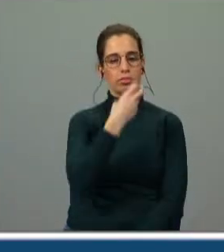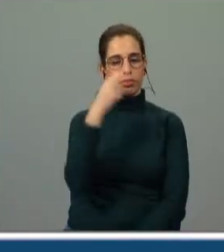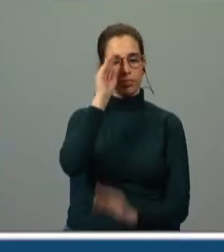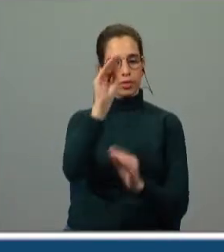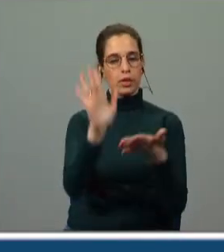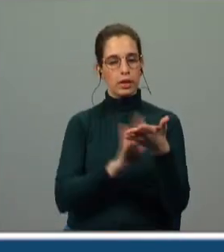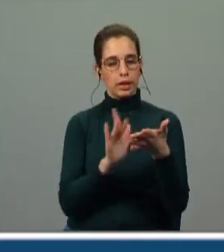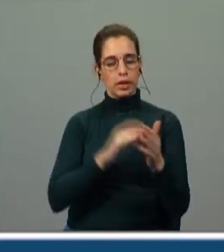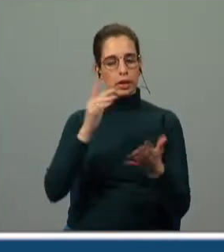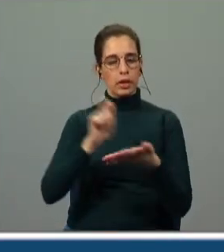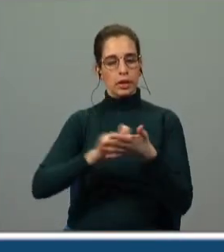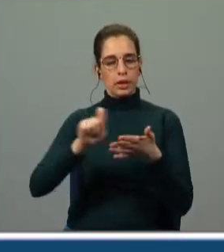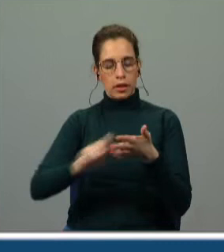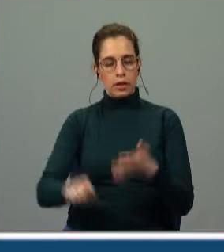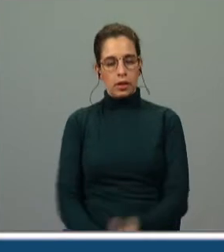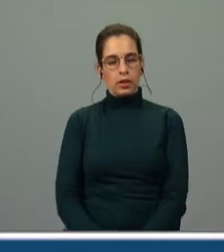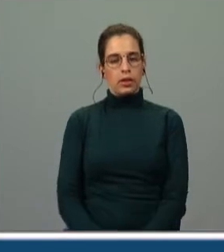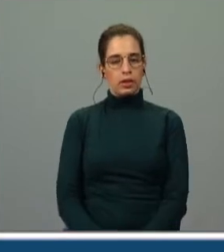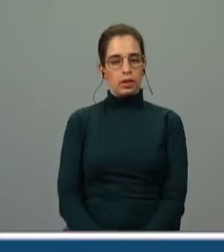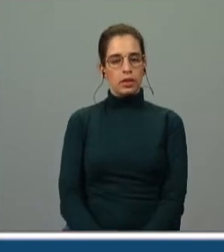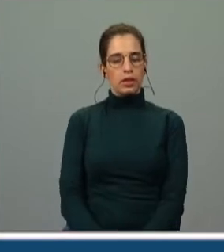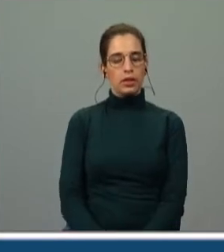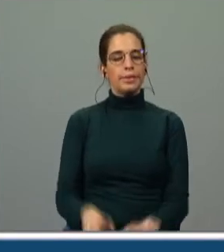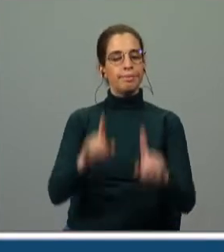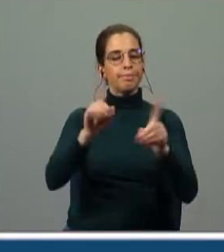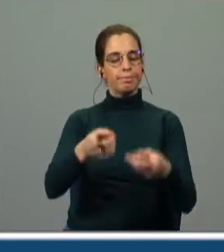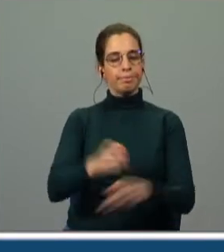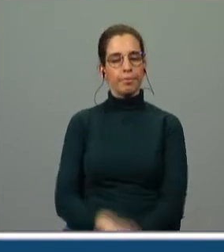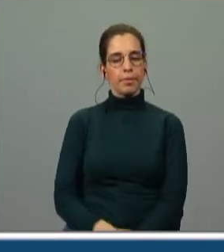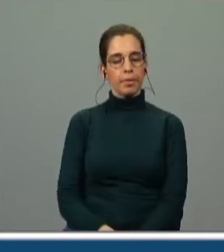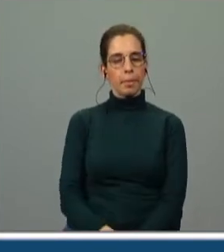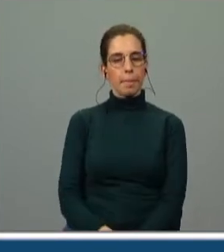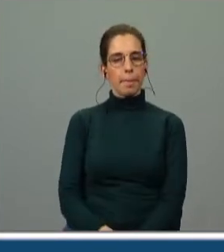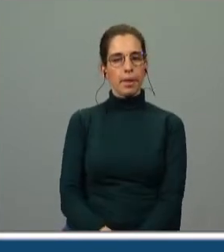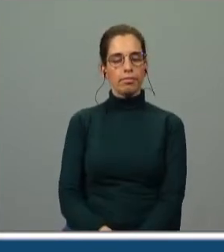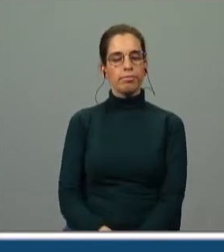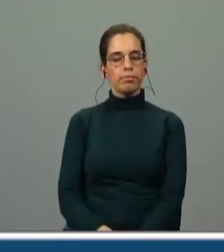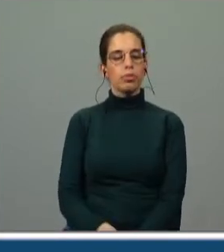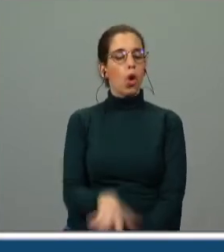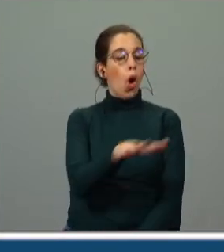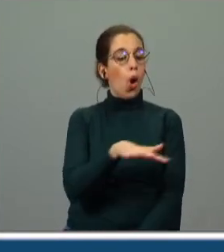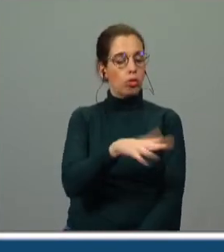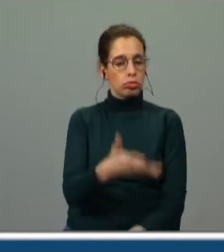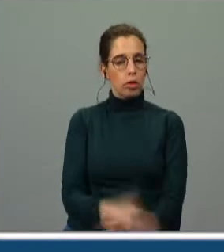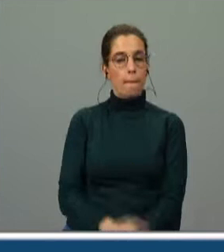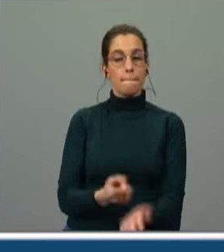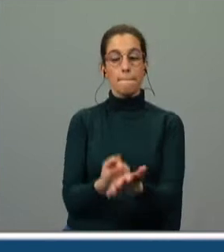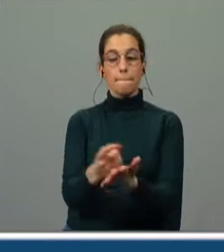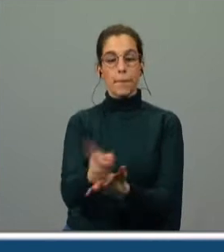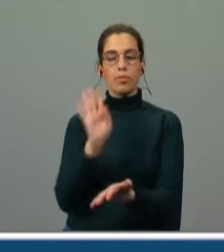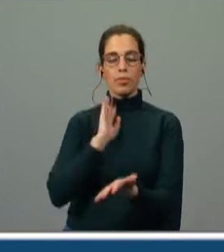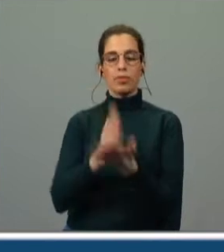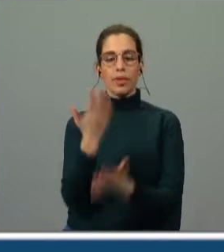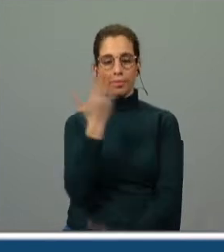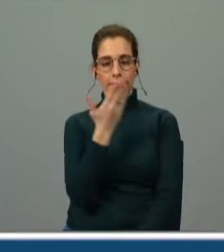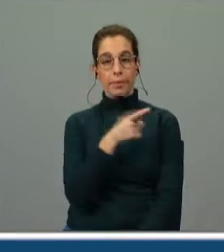educação literária e da escrita e vamos começar pelo ponto da situação. Voltamos ao mapa do último bloco,